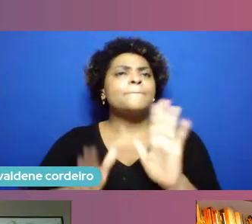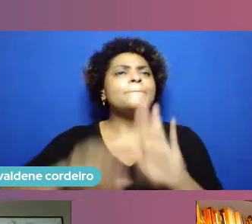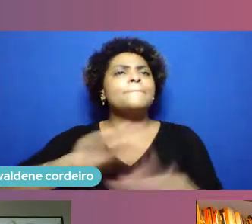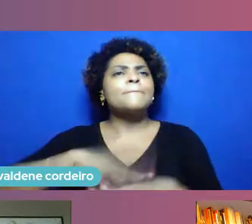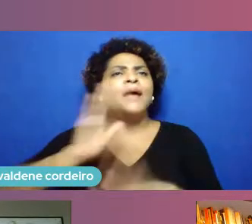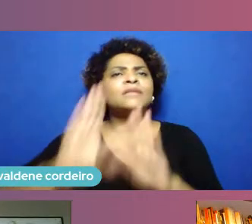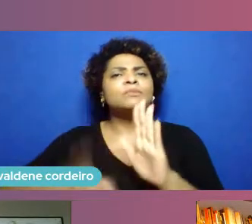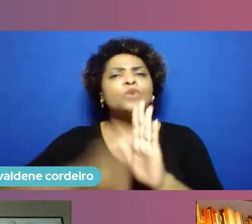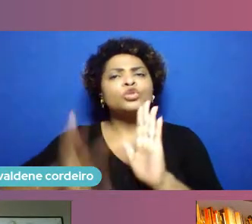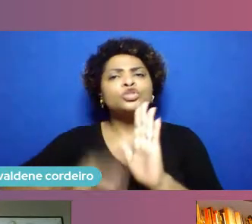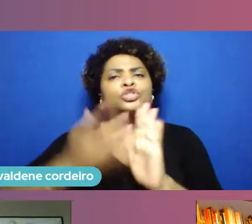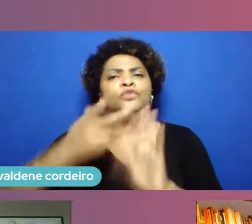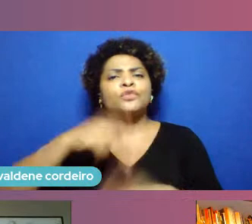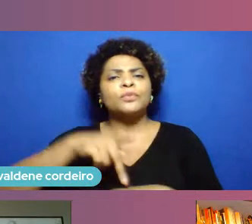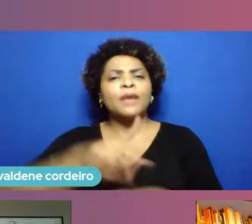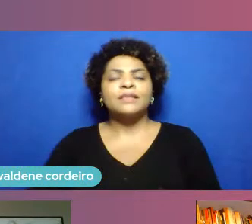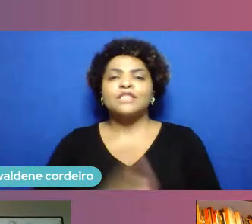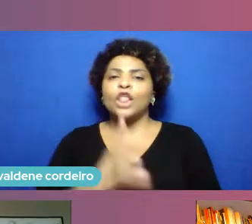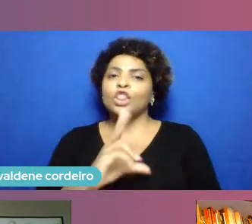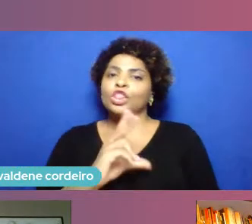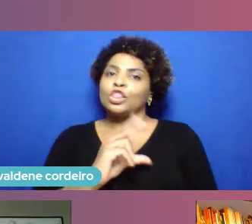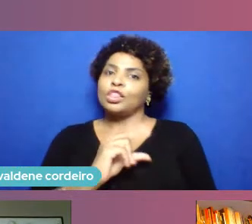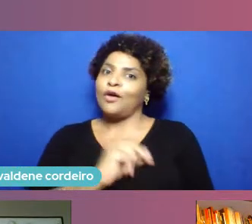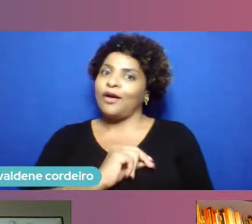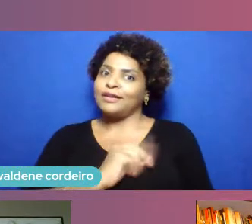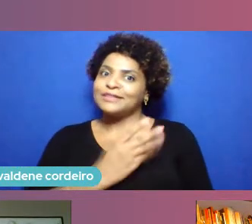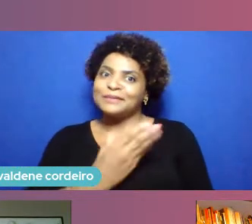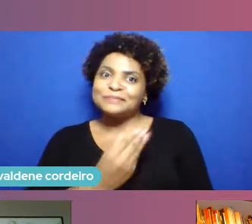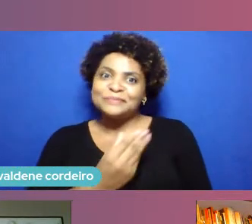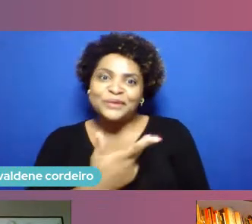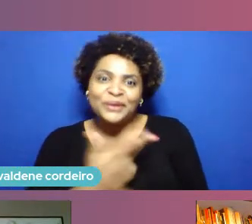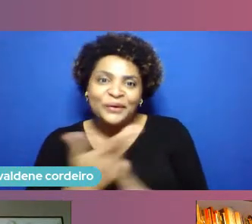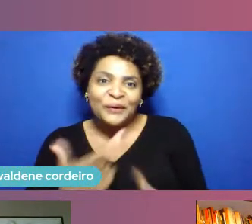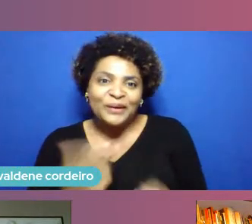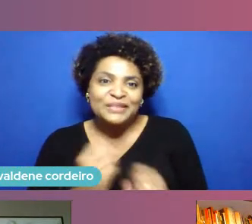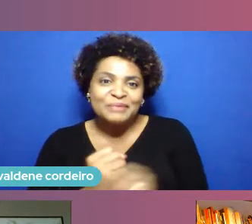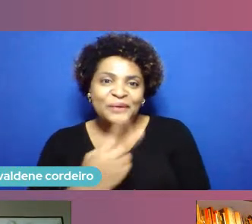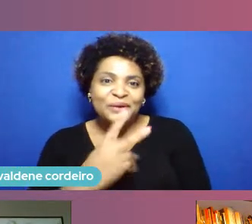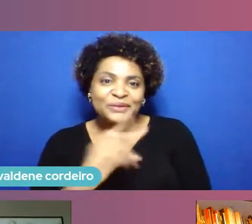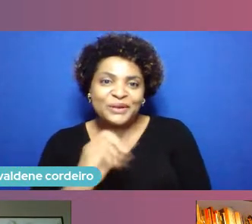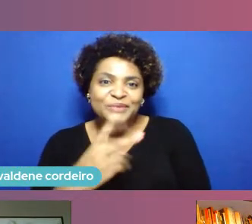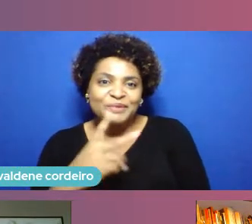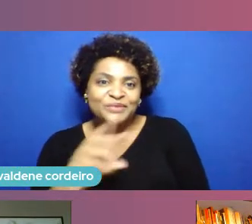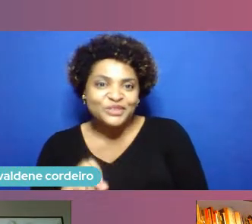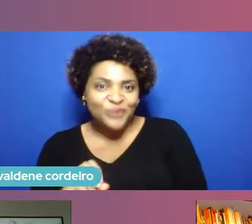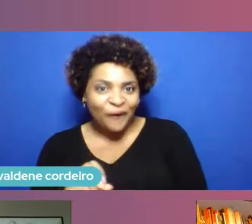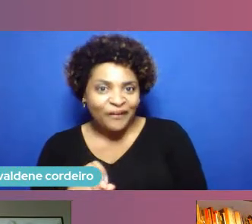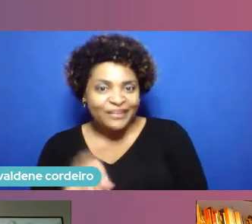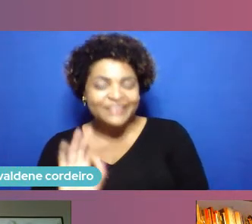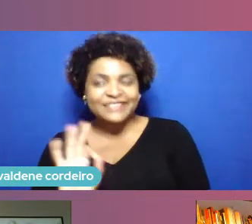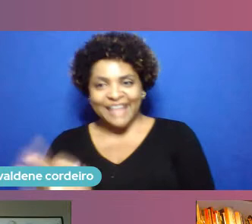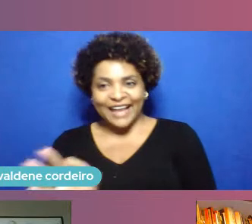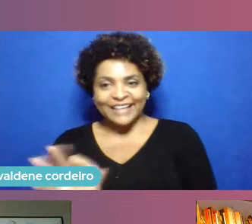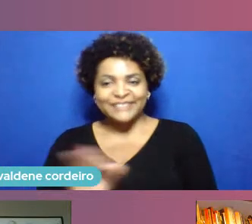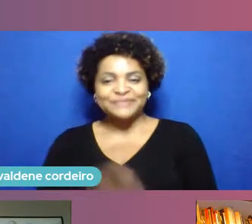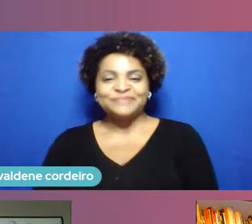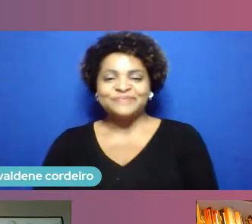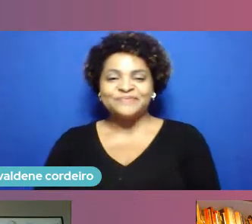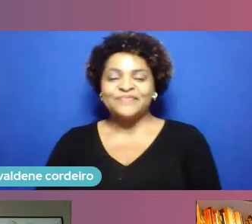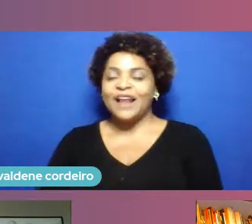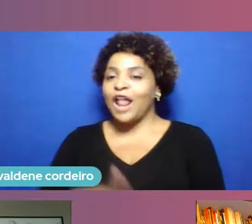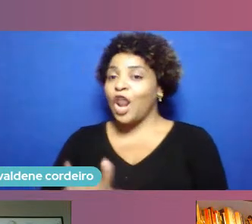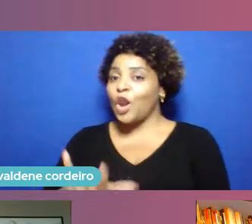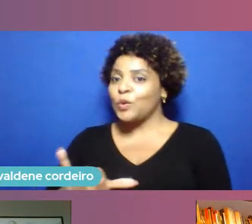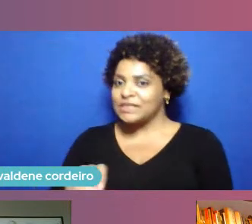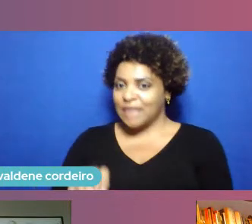Perfeito nossa muitas coisas para 2022 2021 2022 Luciano vou aproveitar a pergunta da